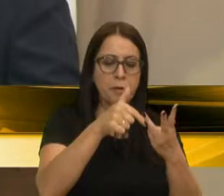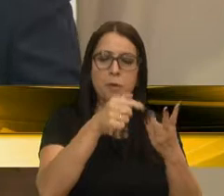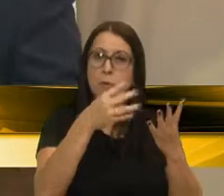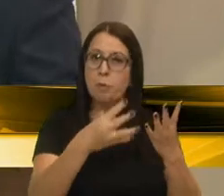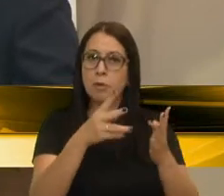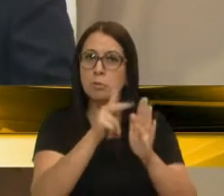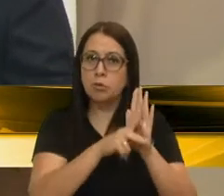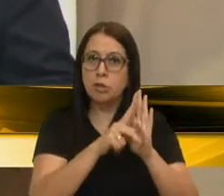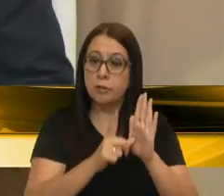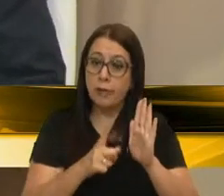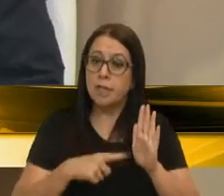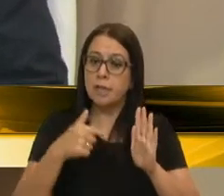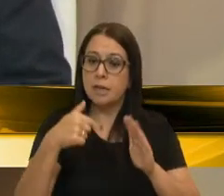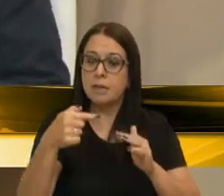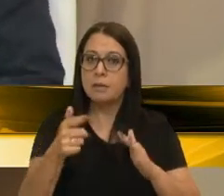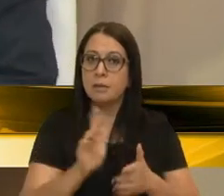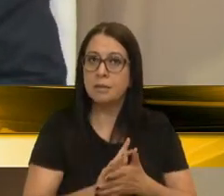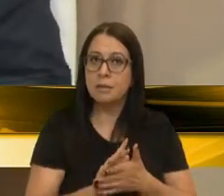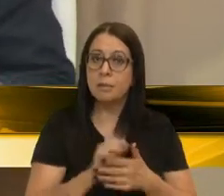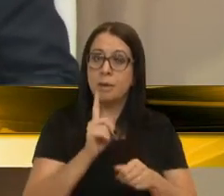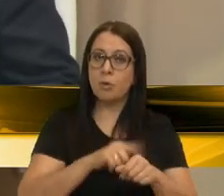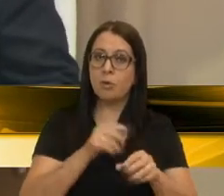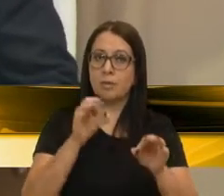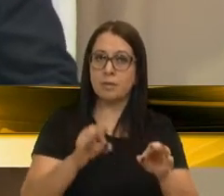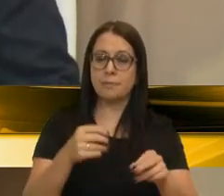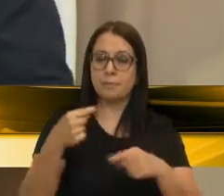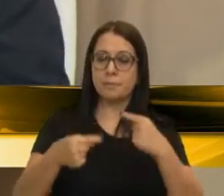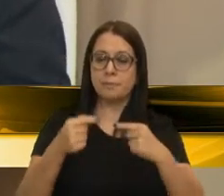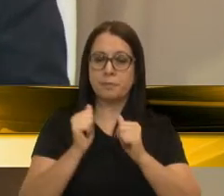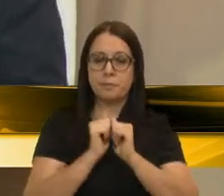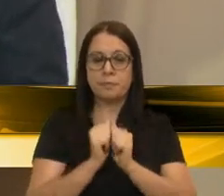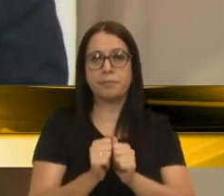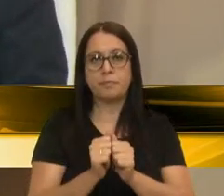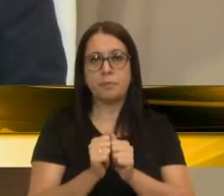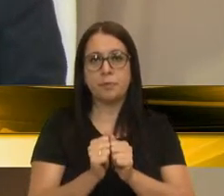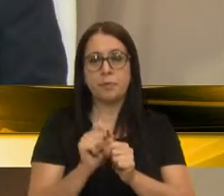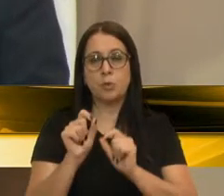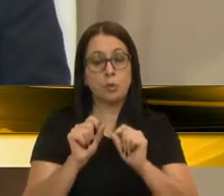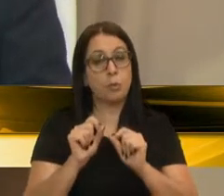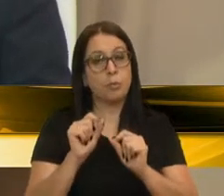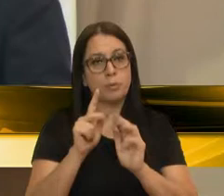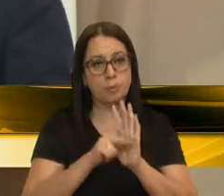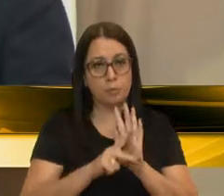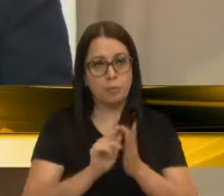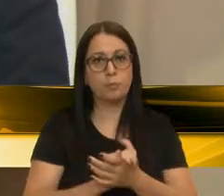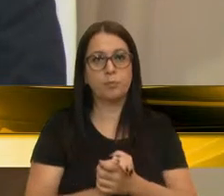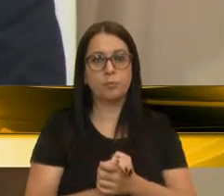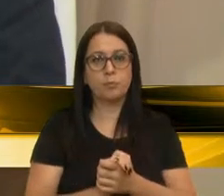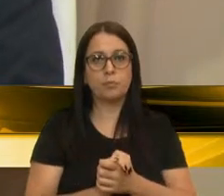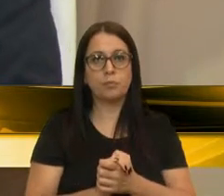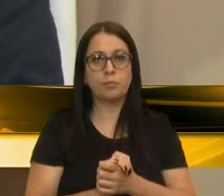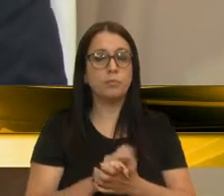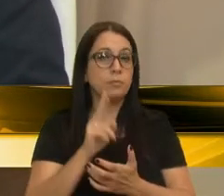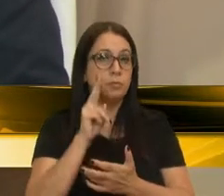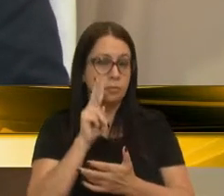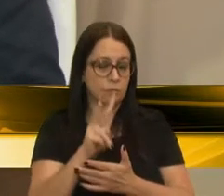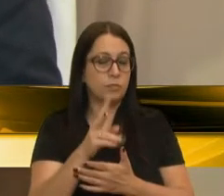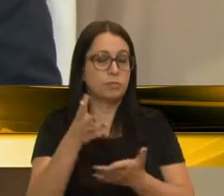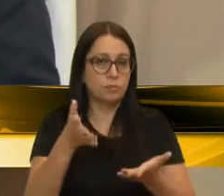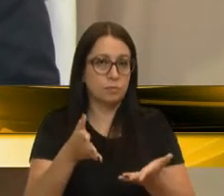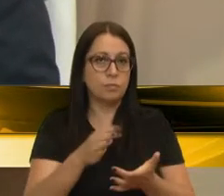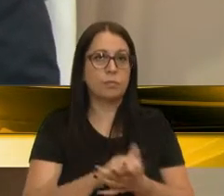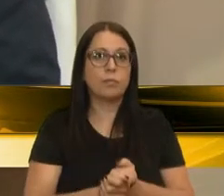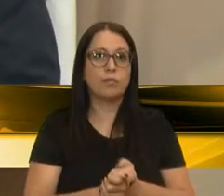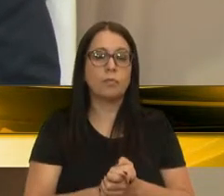virão pela frente, mas na hora certa vamos discutir junto sobre esses projetos. Mas eu vejo hoje,